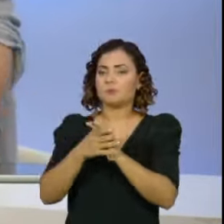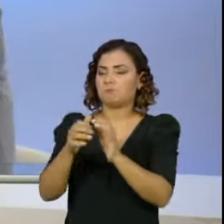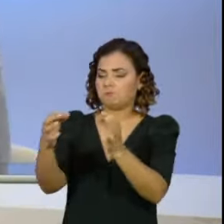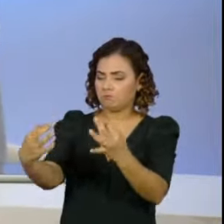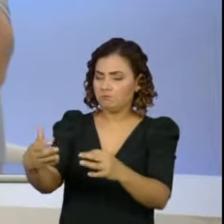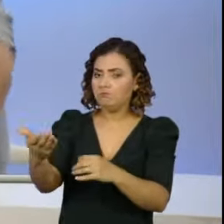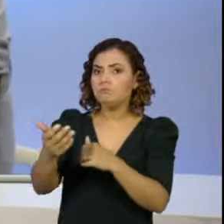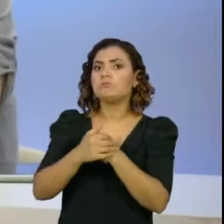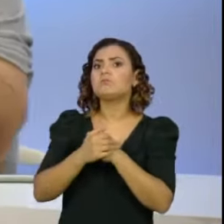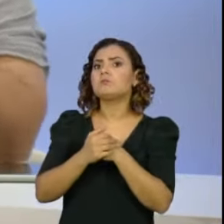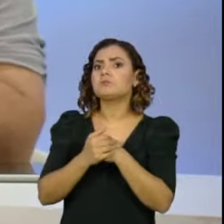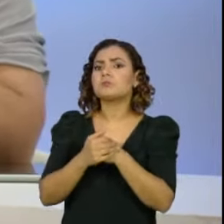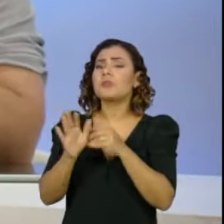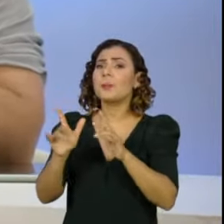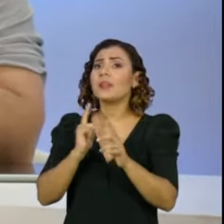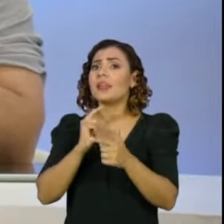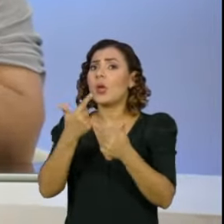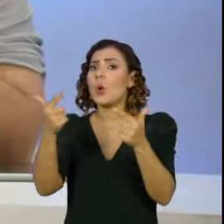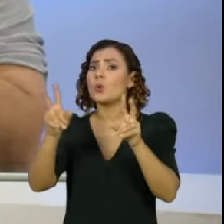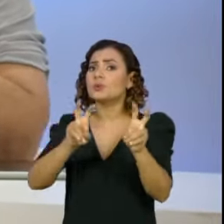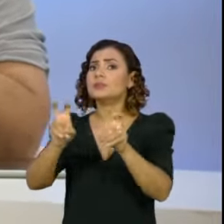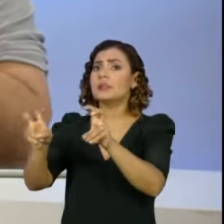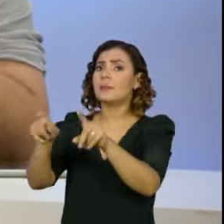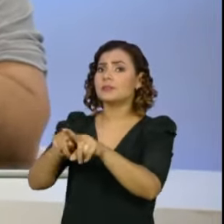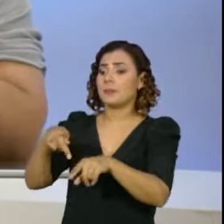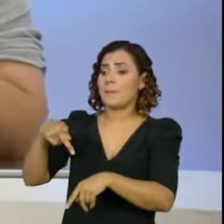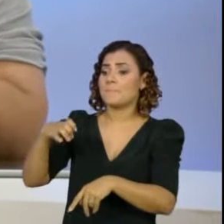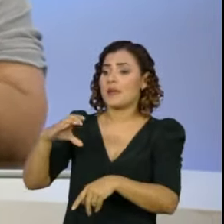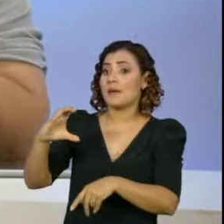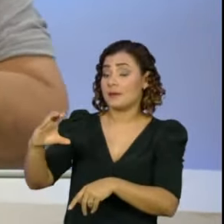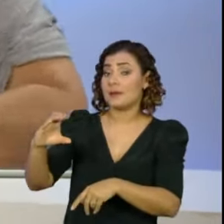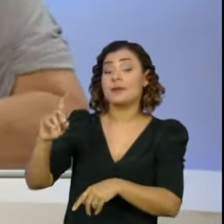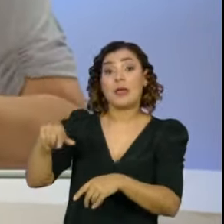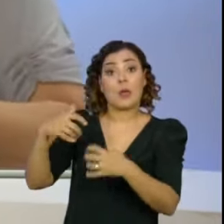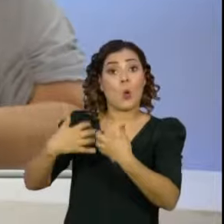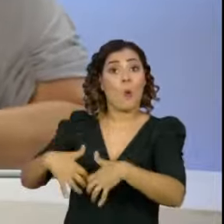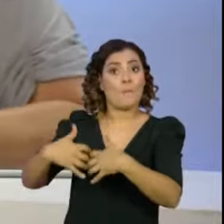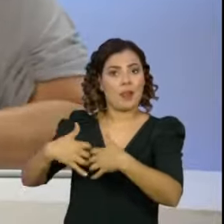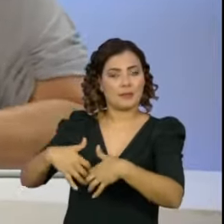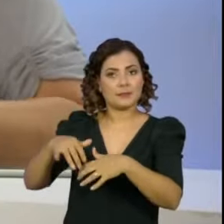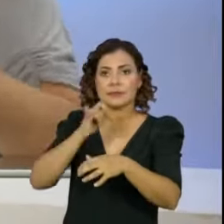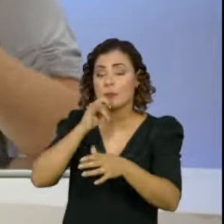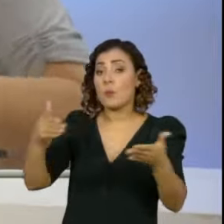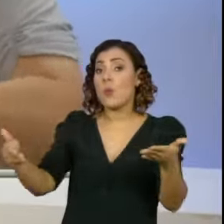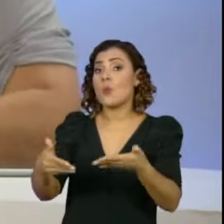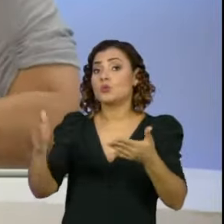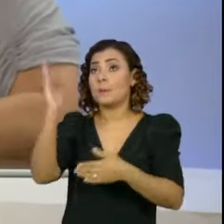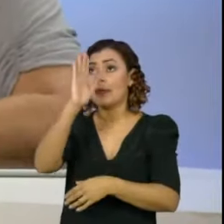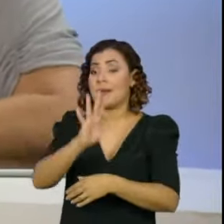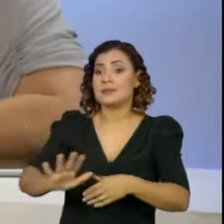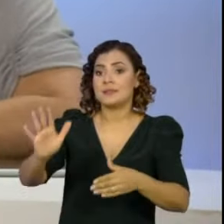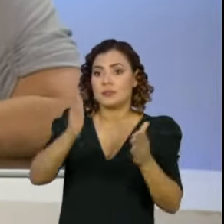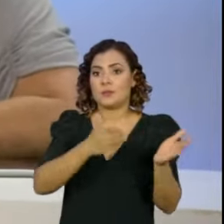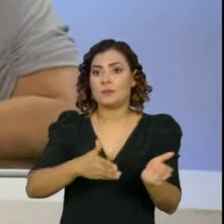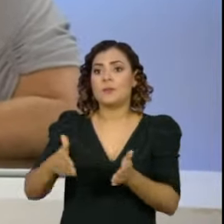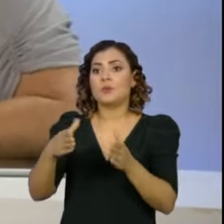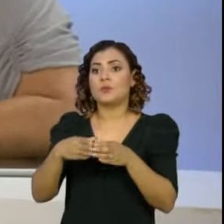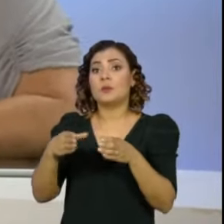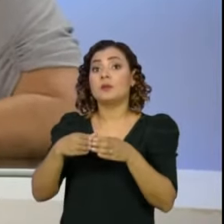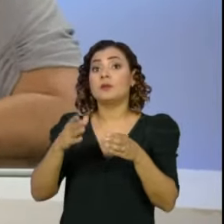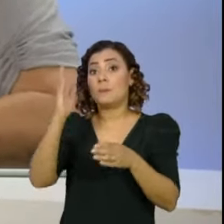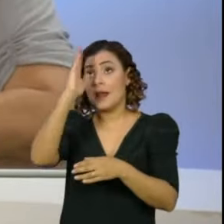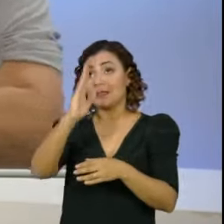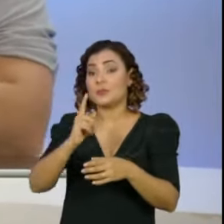E existem outras questões aí nessa PEC, que também são muito complexas. Hoje teve um consenso, Brasil tem produzido consensos